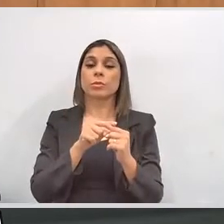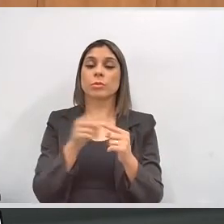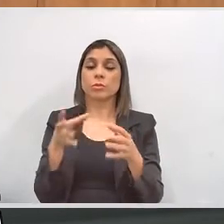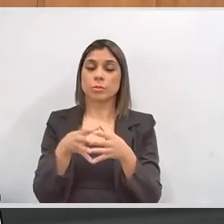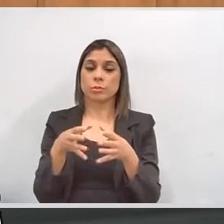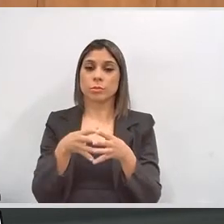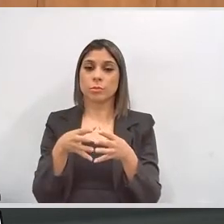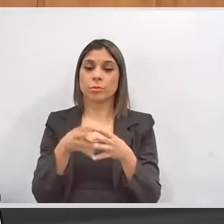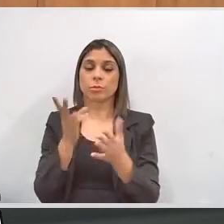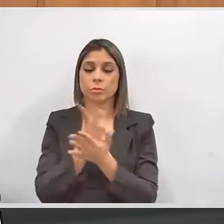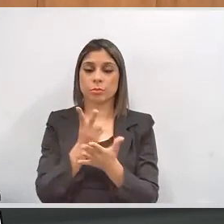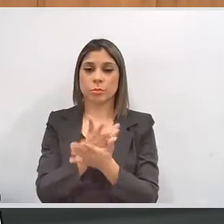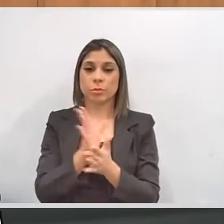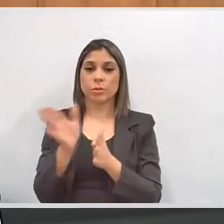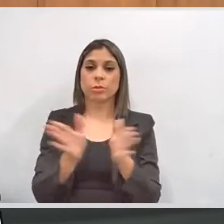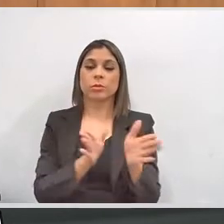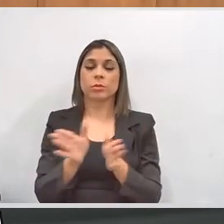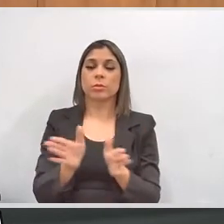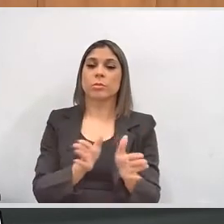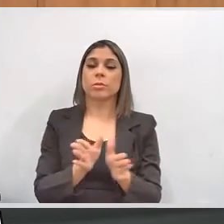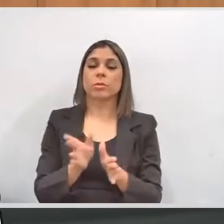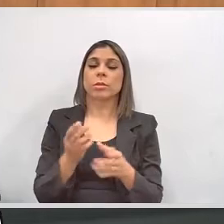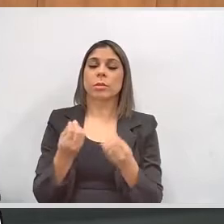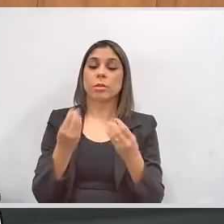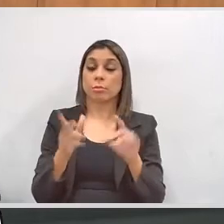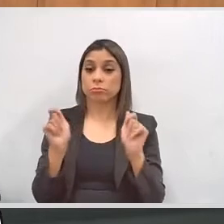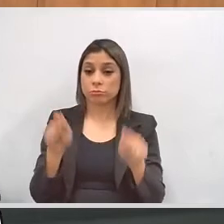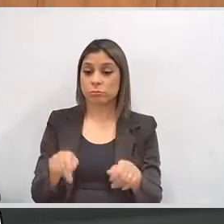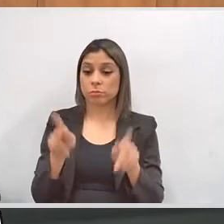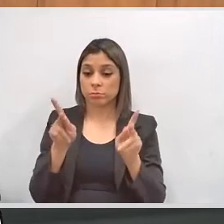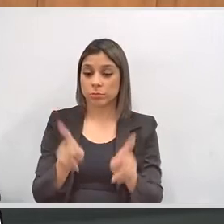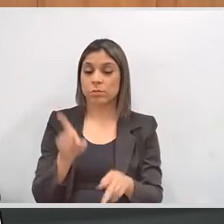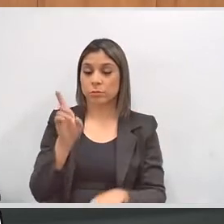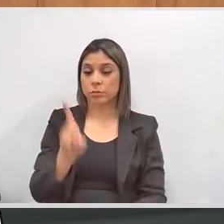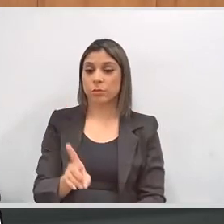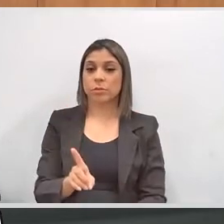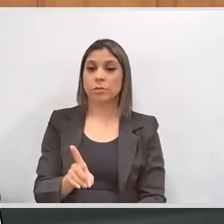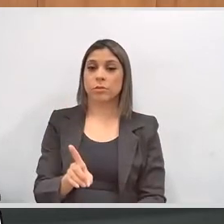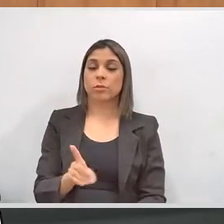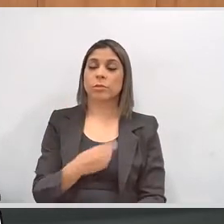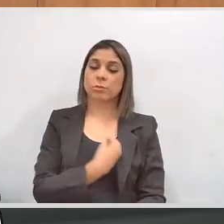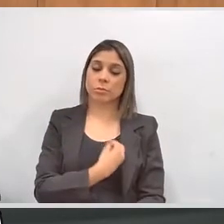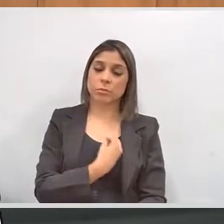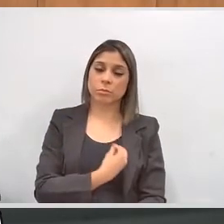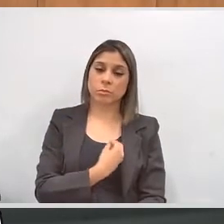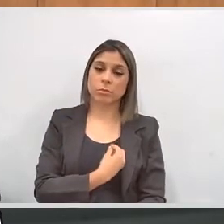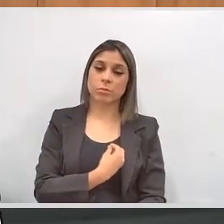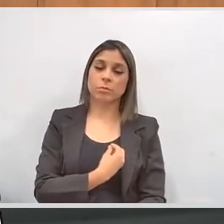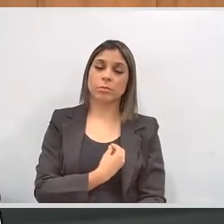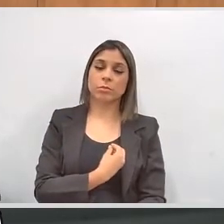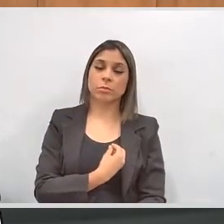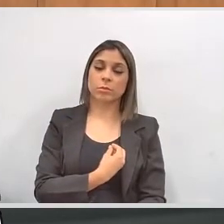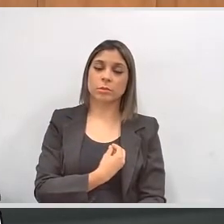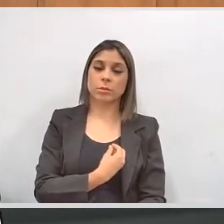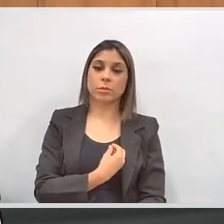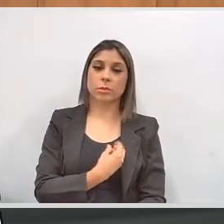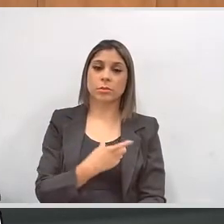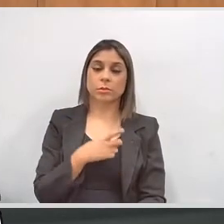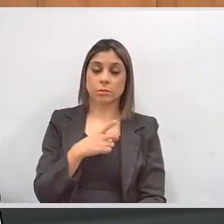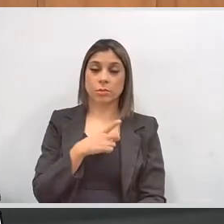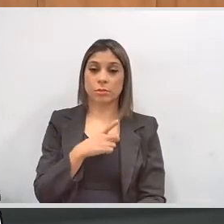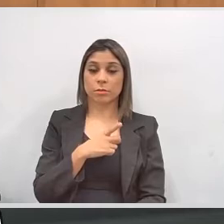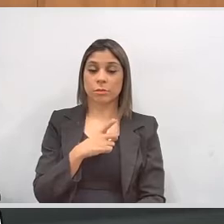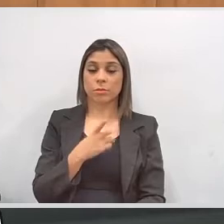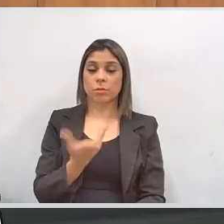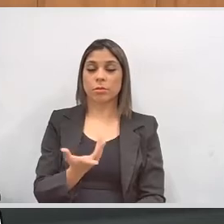da Comissão Permanente de Acessibilidade é possibilitar às pessoas com deficiência, mobilidade reduzida, participação ampla e restrita no processo